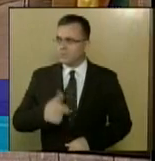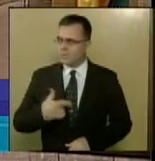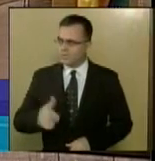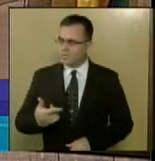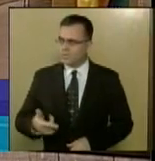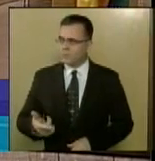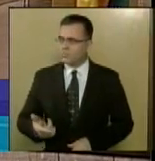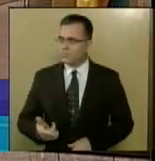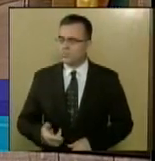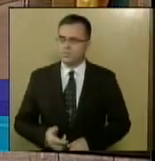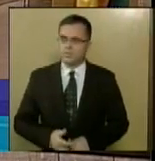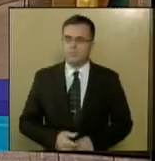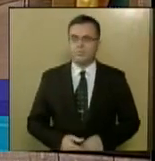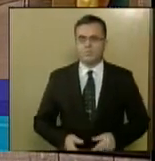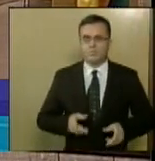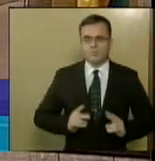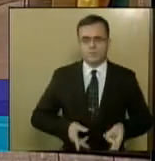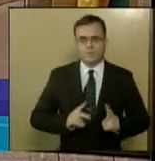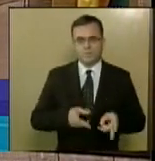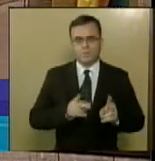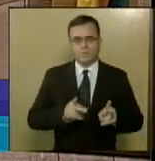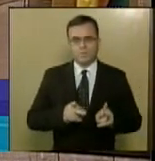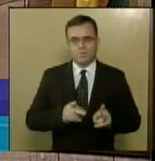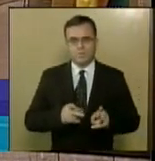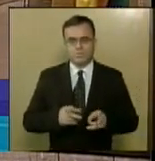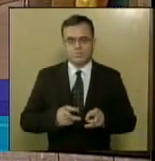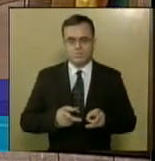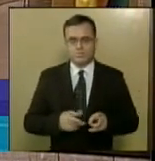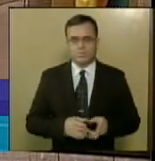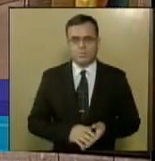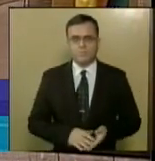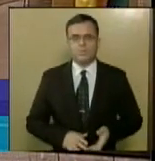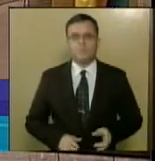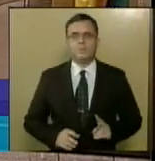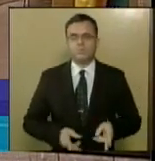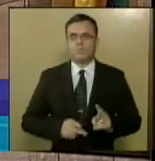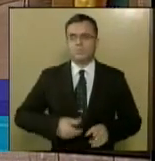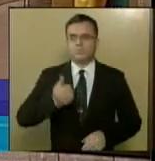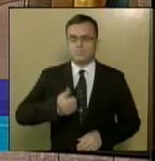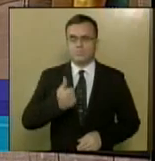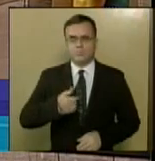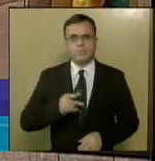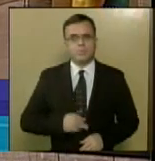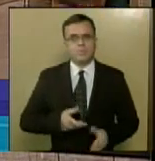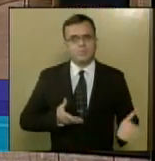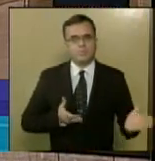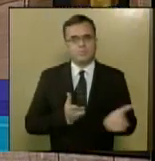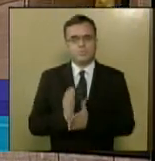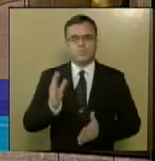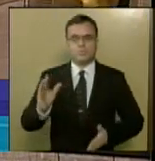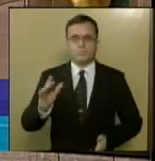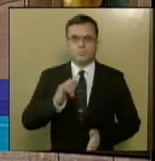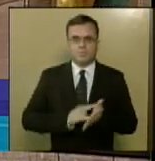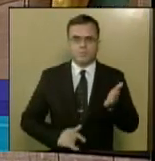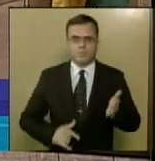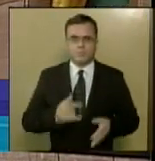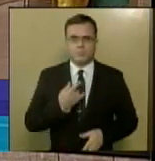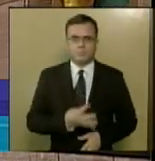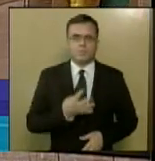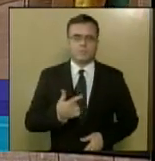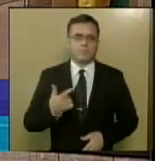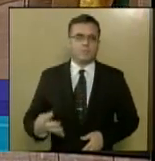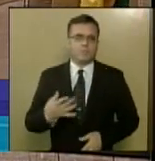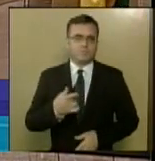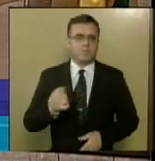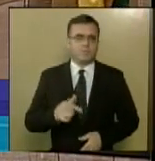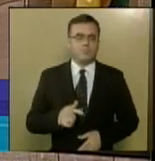expediente, seu primeiro secretário procedeu à leitura das matérias. Ainda no pequeno expediente, foram aprovados requerimento de número 424 de